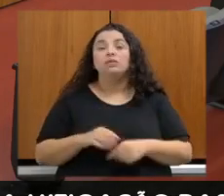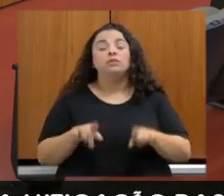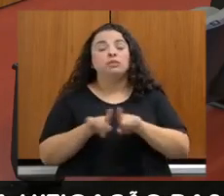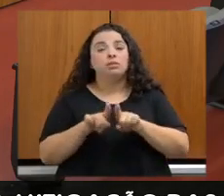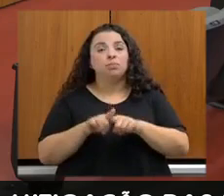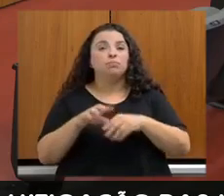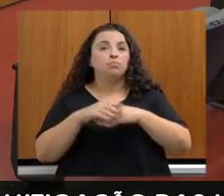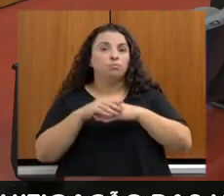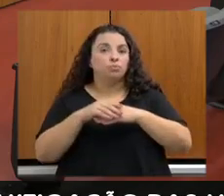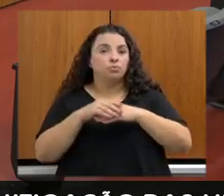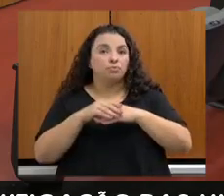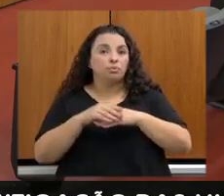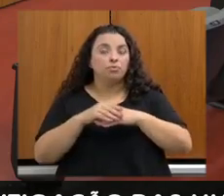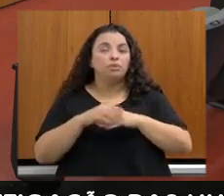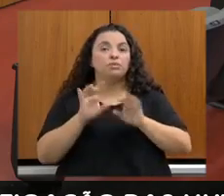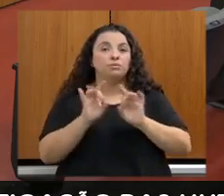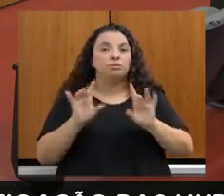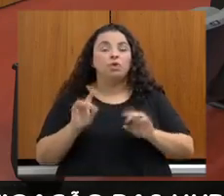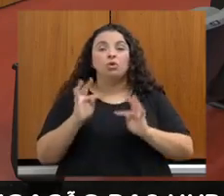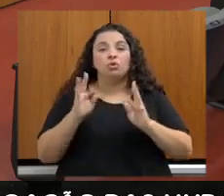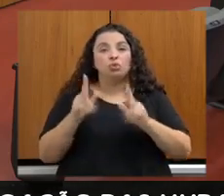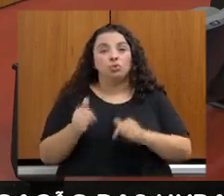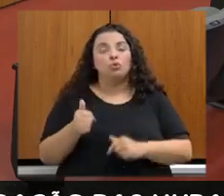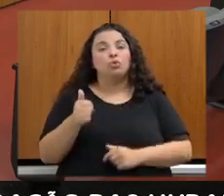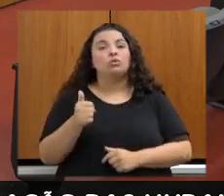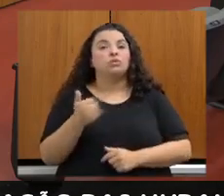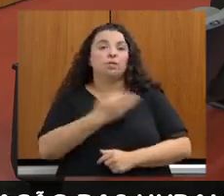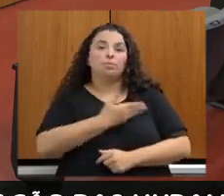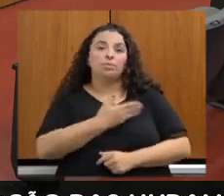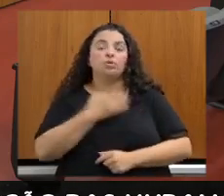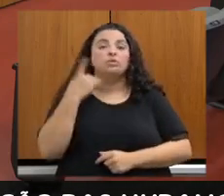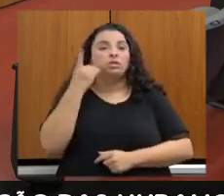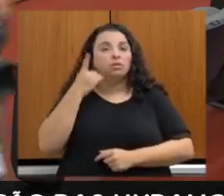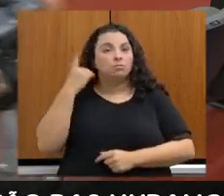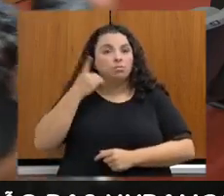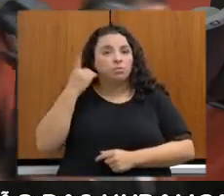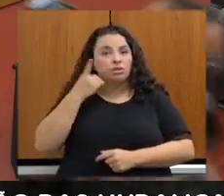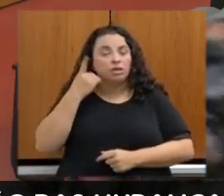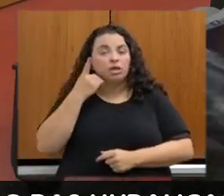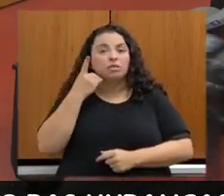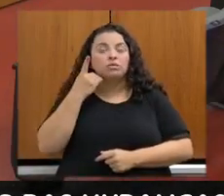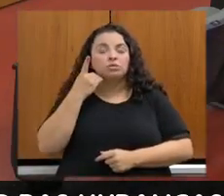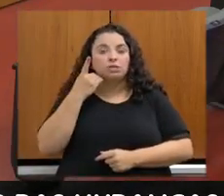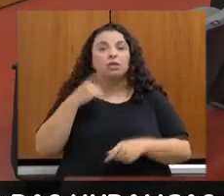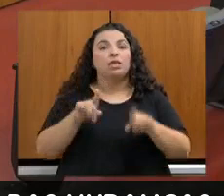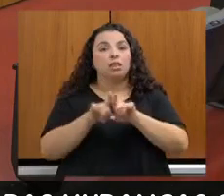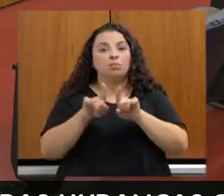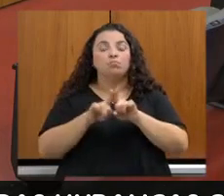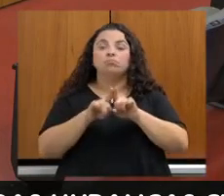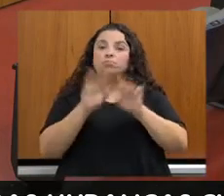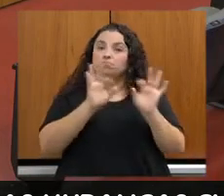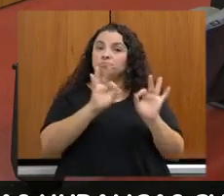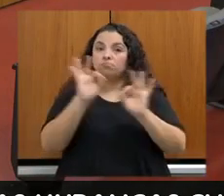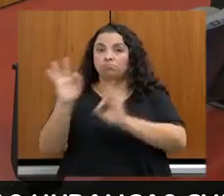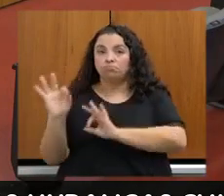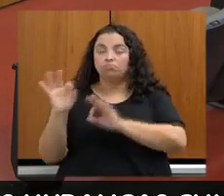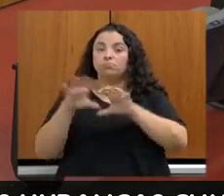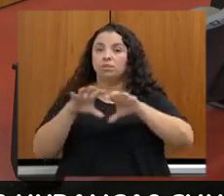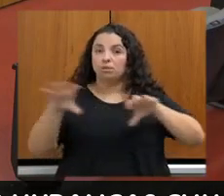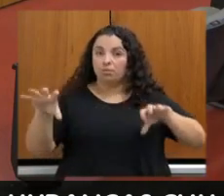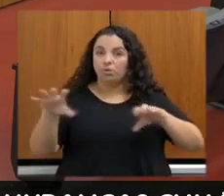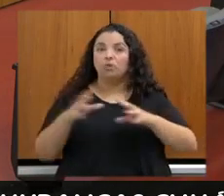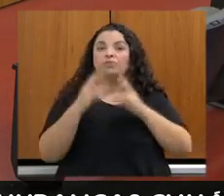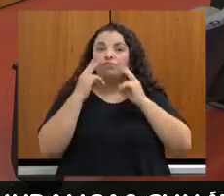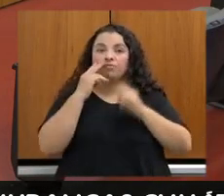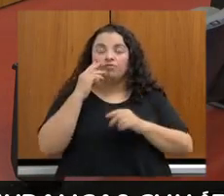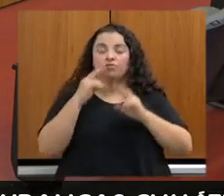especial aos nobres colegas deputados que nos assistem também de forma remota. e cumprimento